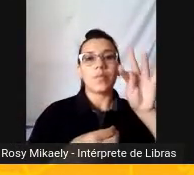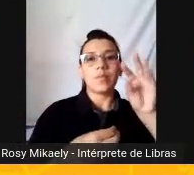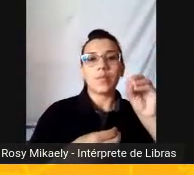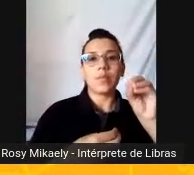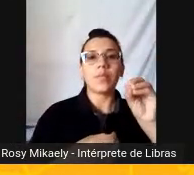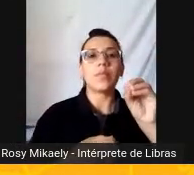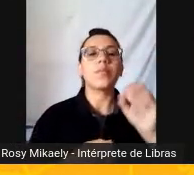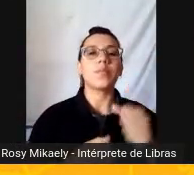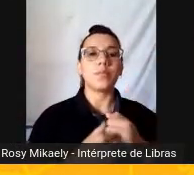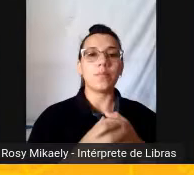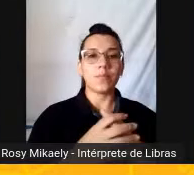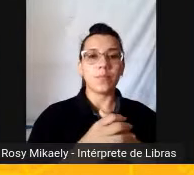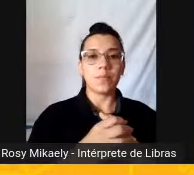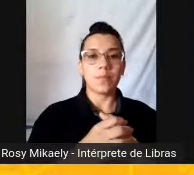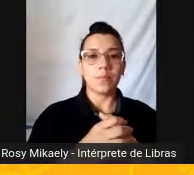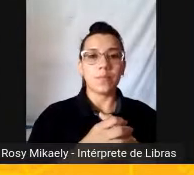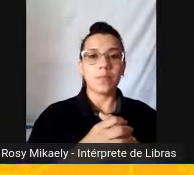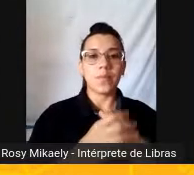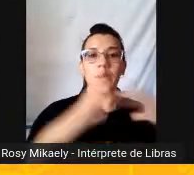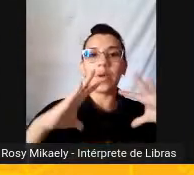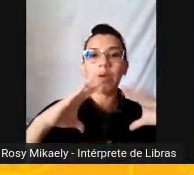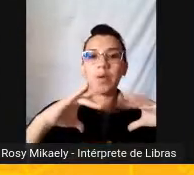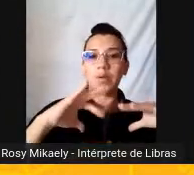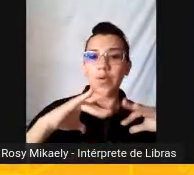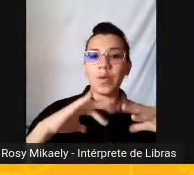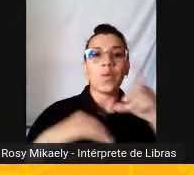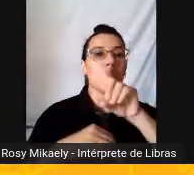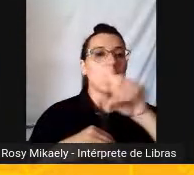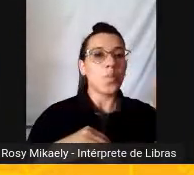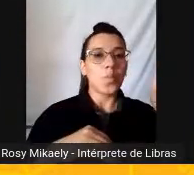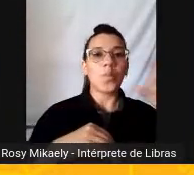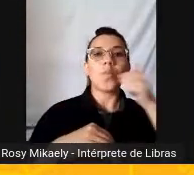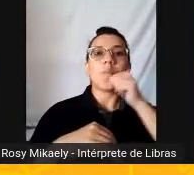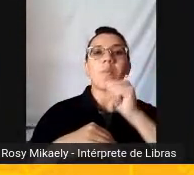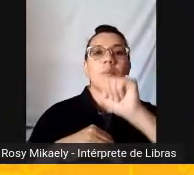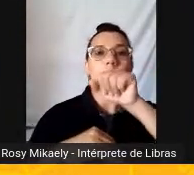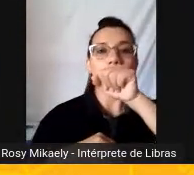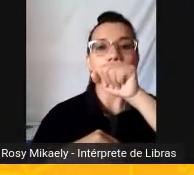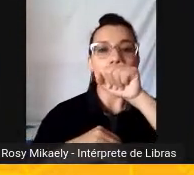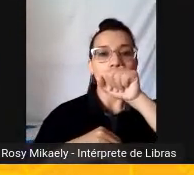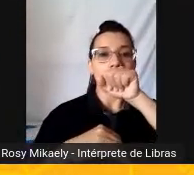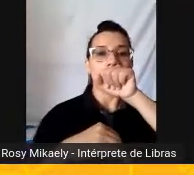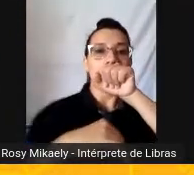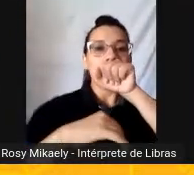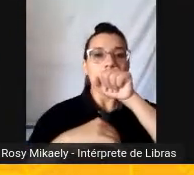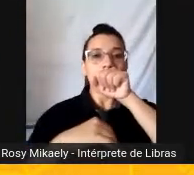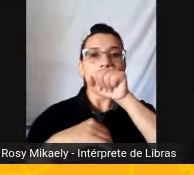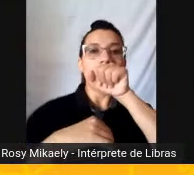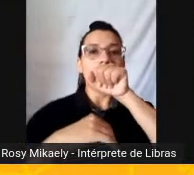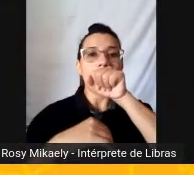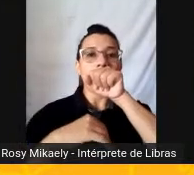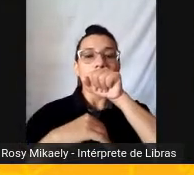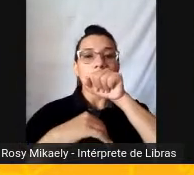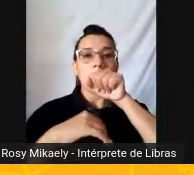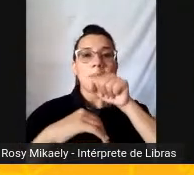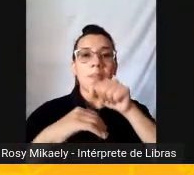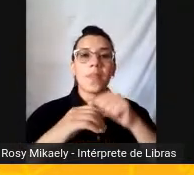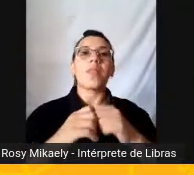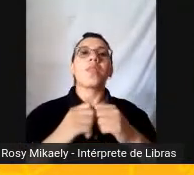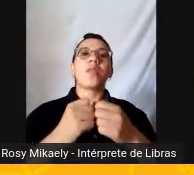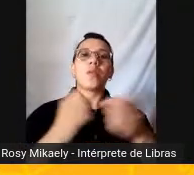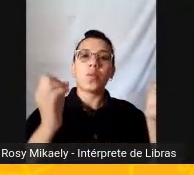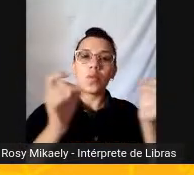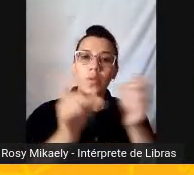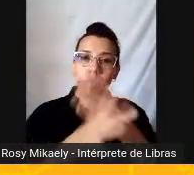feriados, como o Dia das Mães, Natal, final de ano. É porque ela está